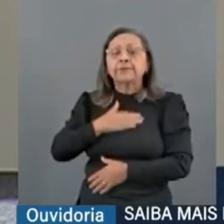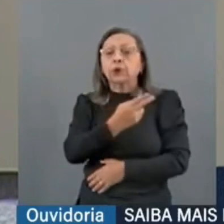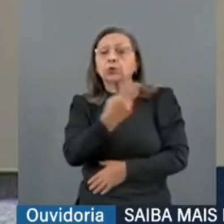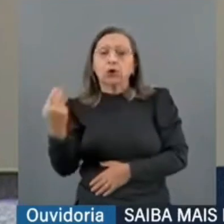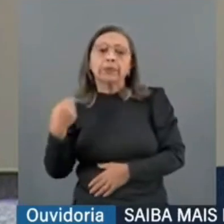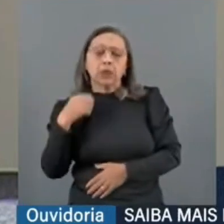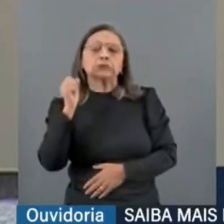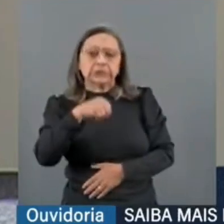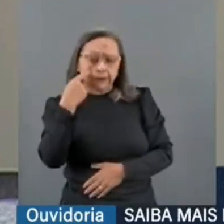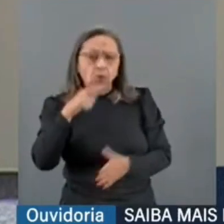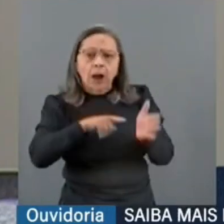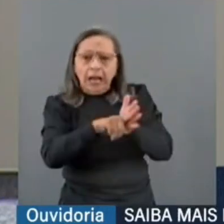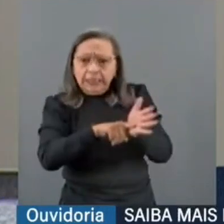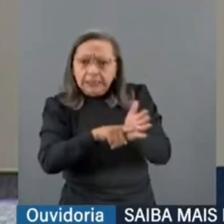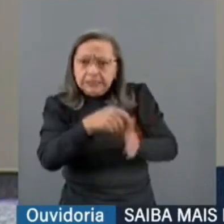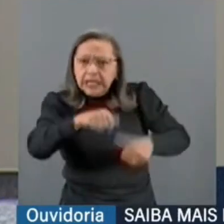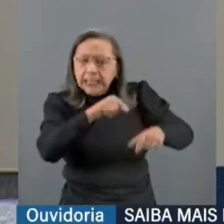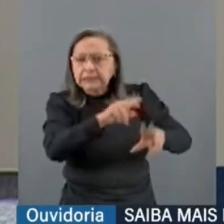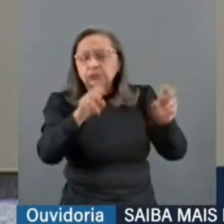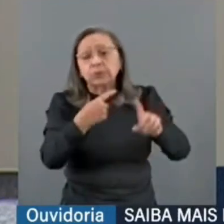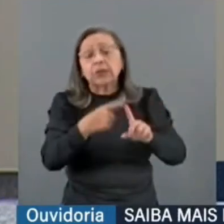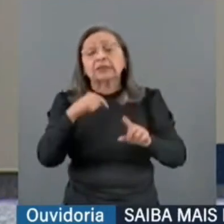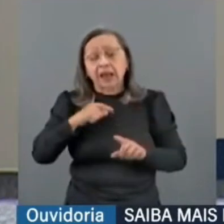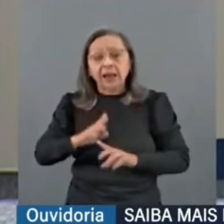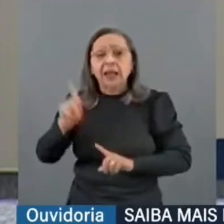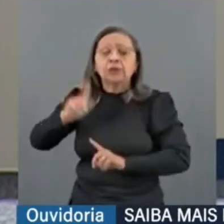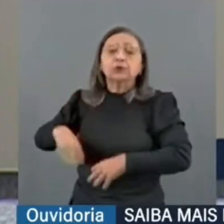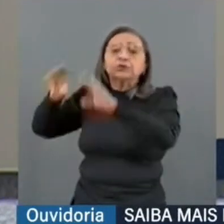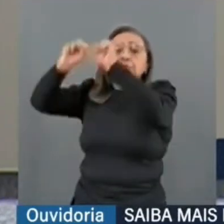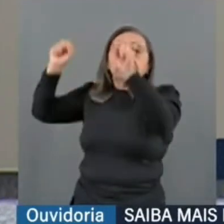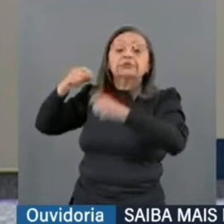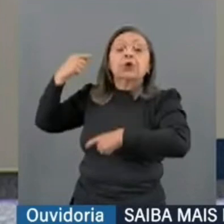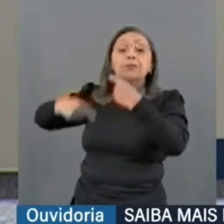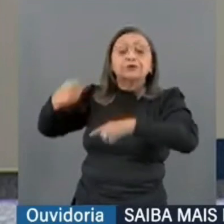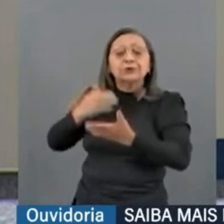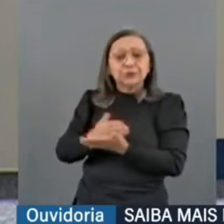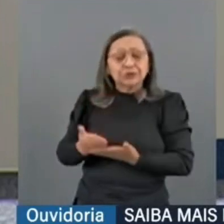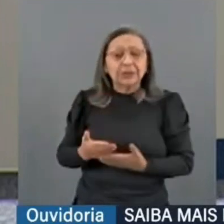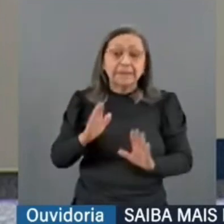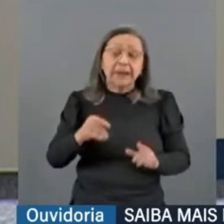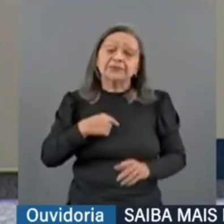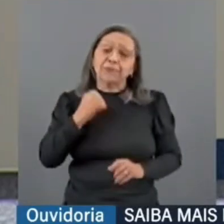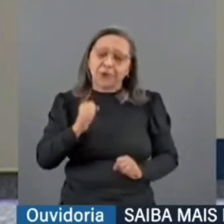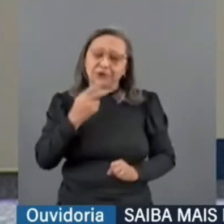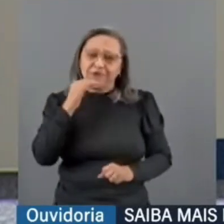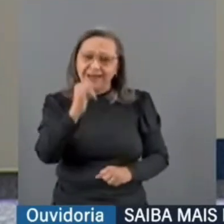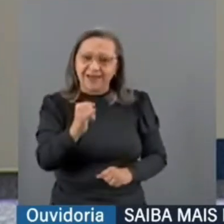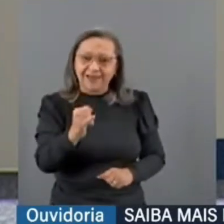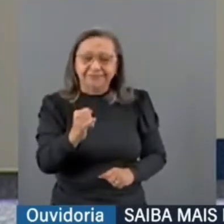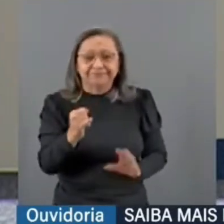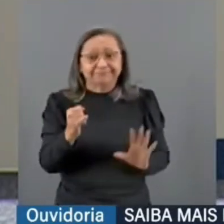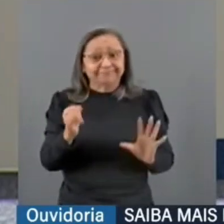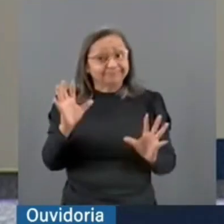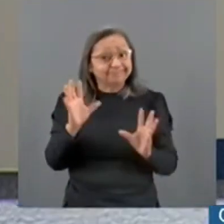analisar esse assunto, porque está em discussão no Supremo Tribunal Federal. Agora, eu posso dizer, em